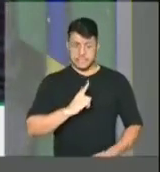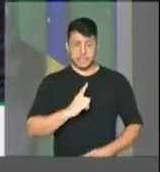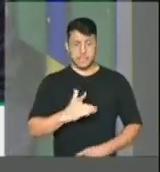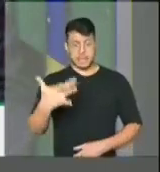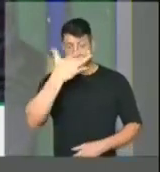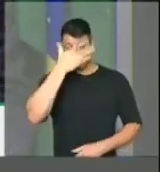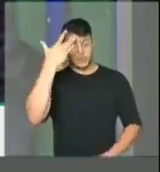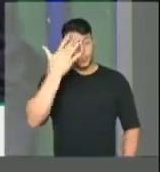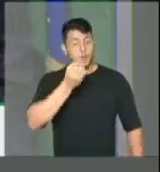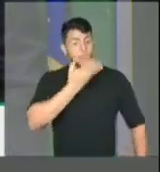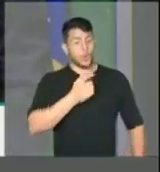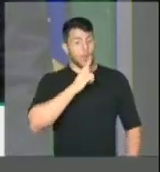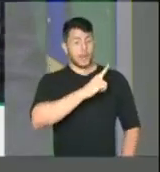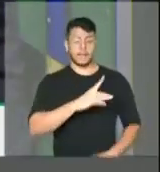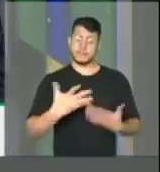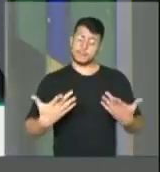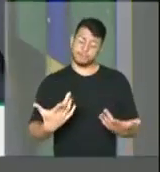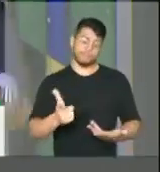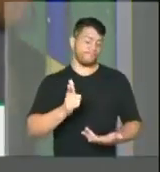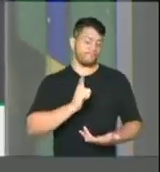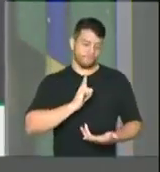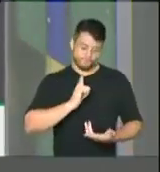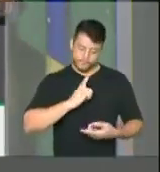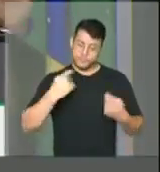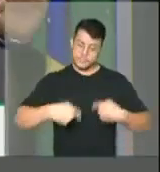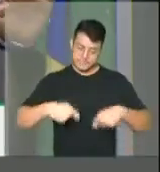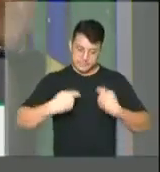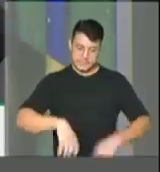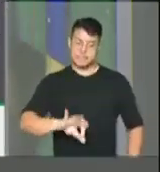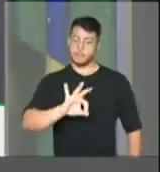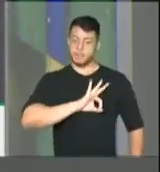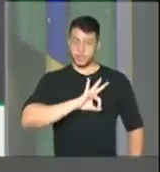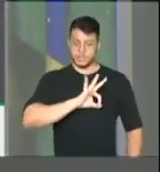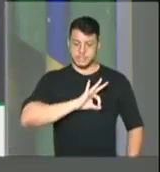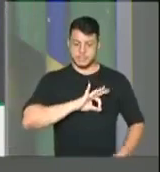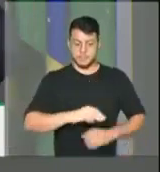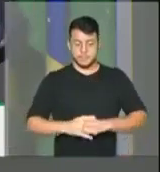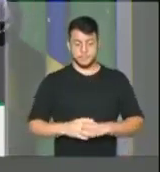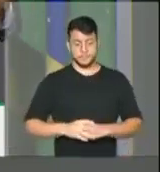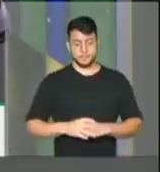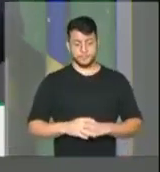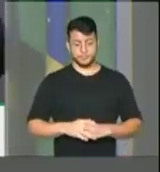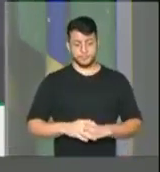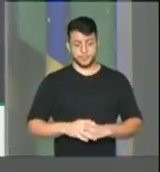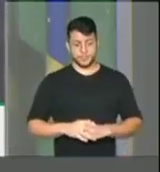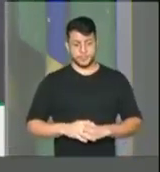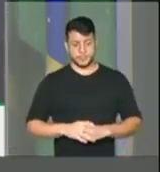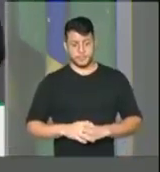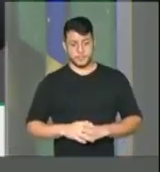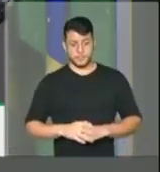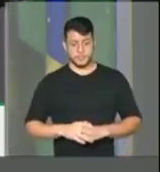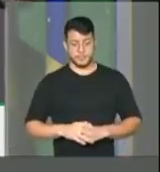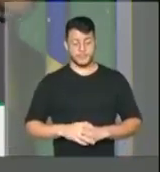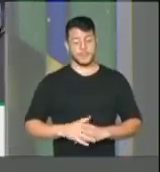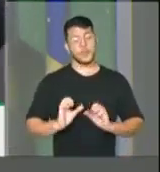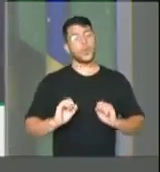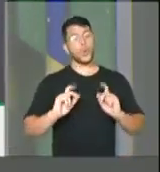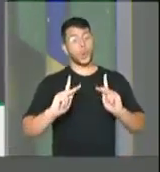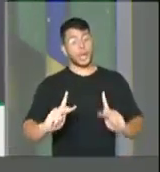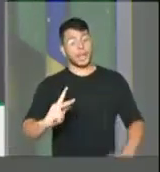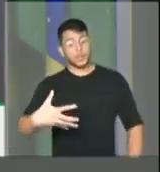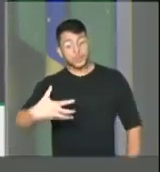tem que ter a polícia. Podemos questionar a forma, a